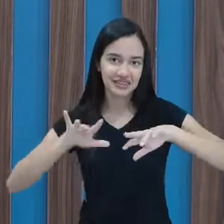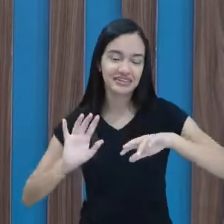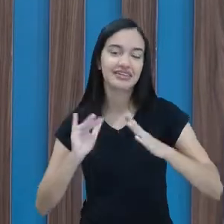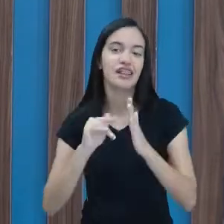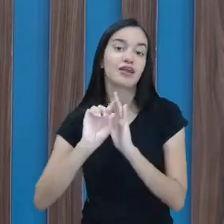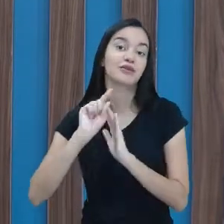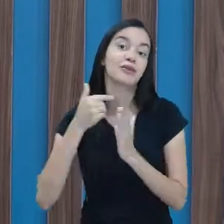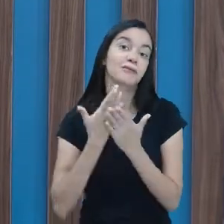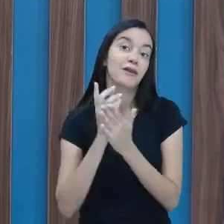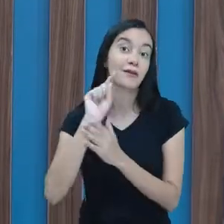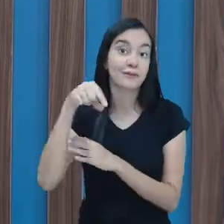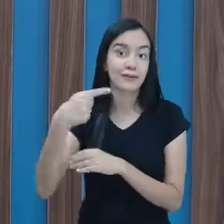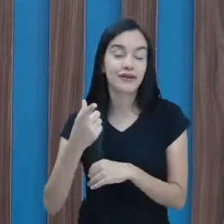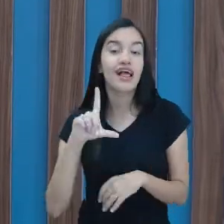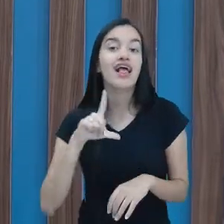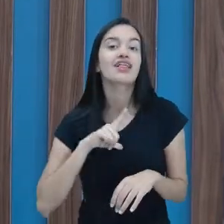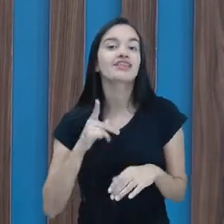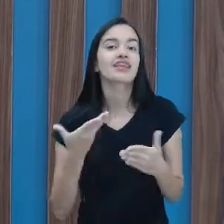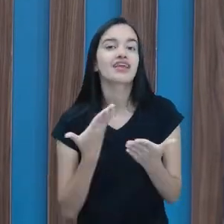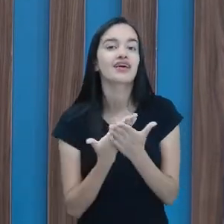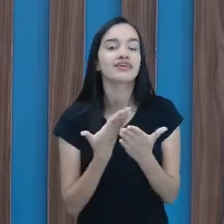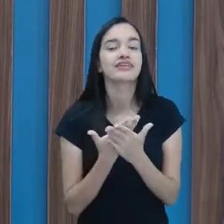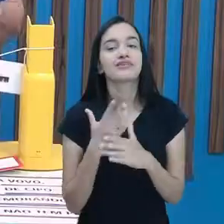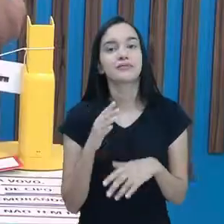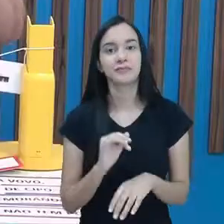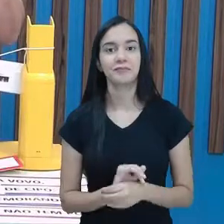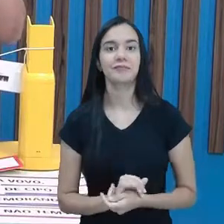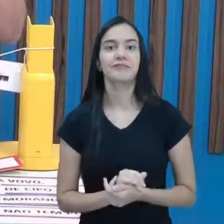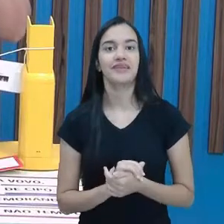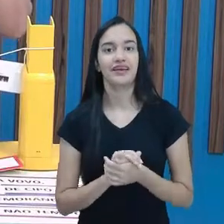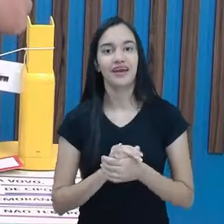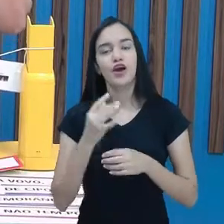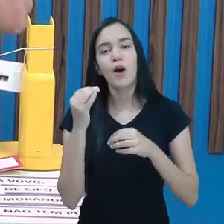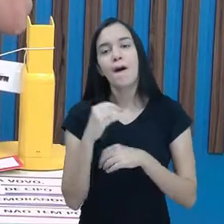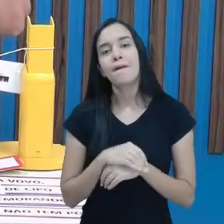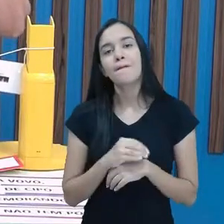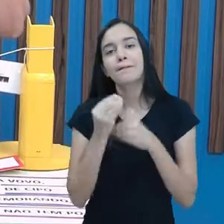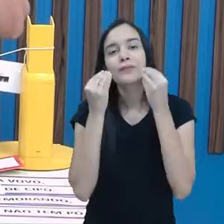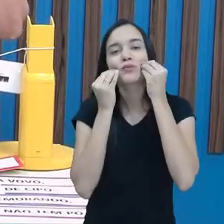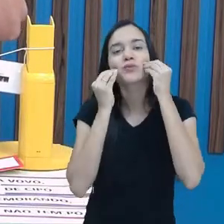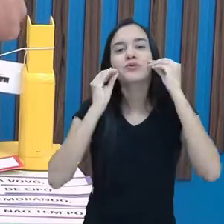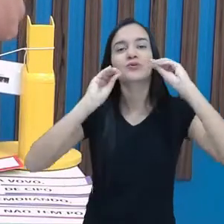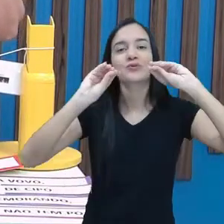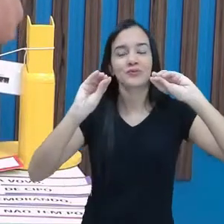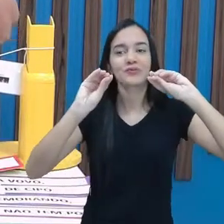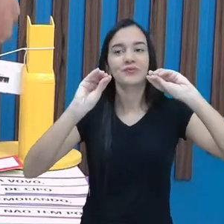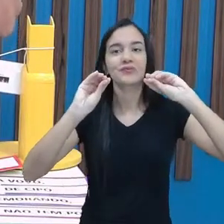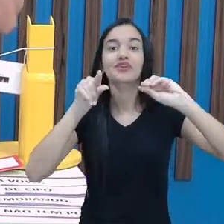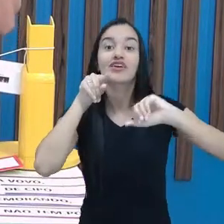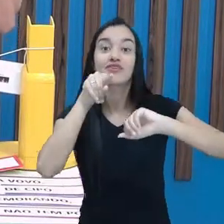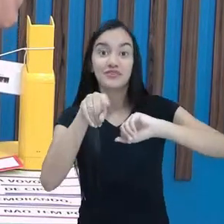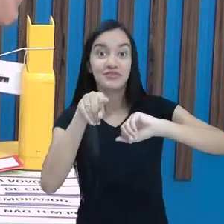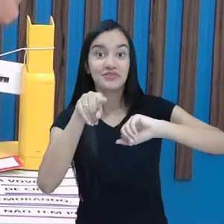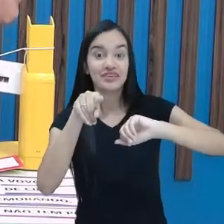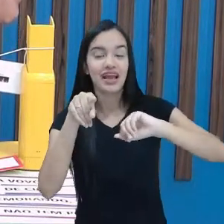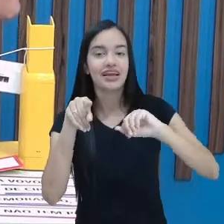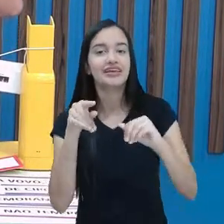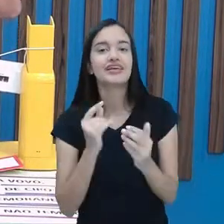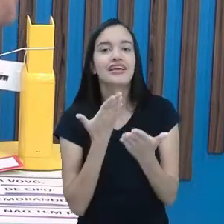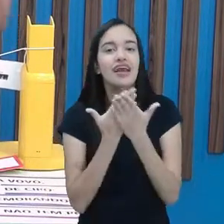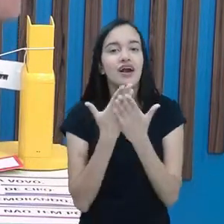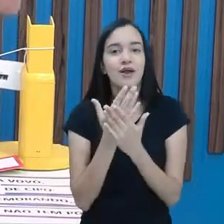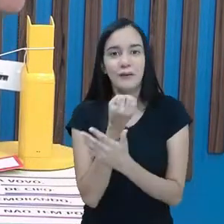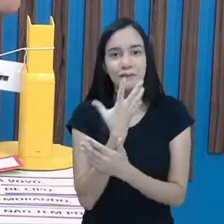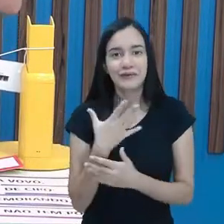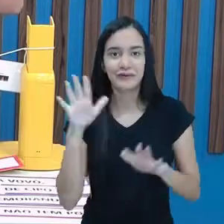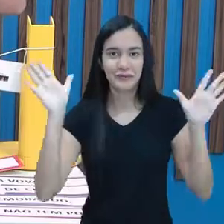próxima aula. Fica aí ligadinho que tem aula de matemática. Tchau. Beijo no coração e até a próxima aula. Fica aí, que a aula vai ser muito boa.